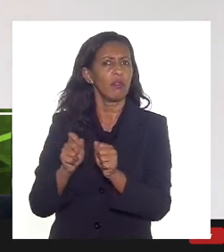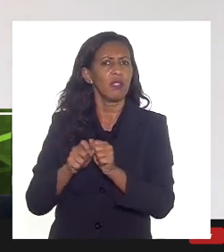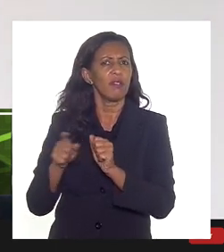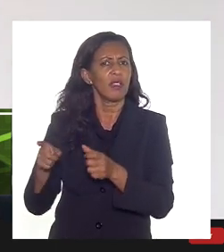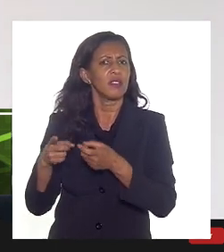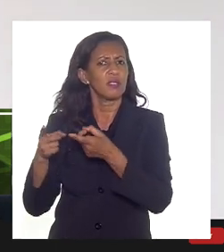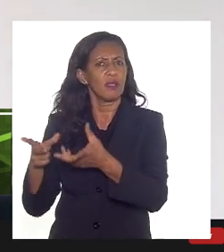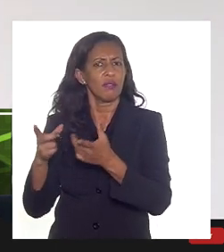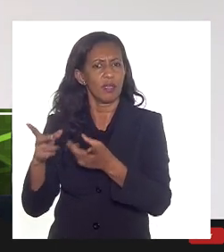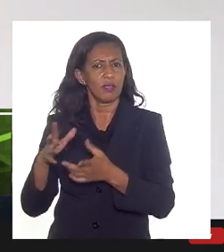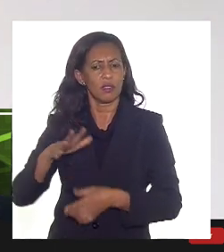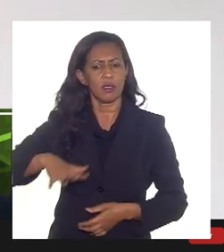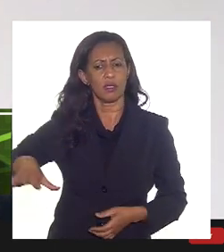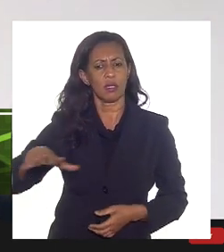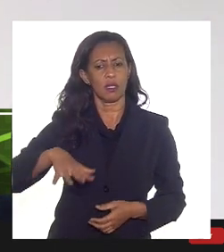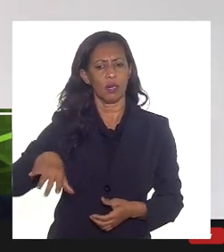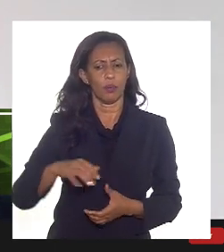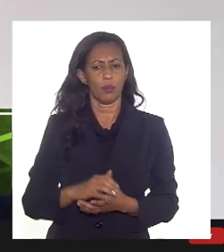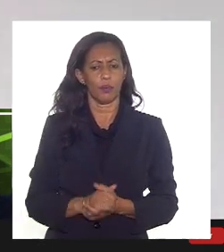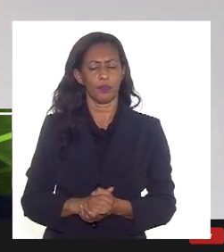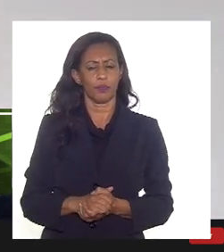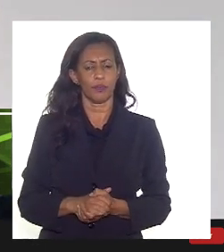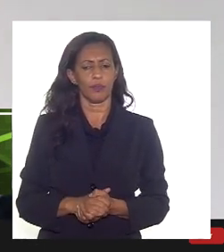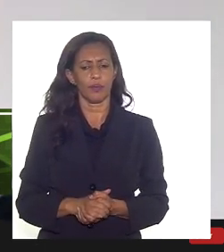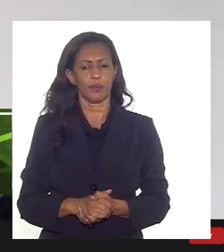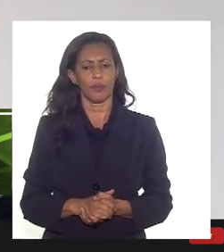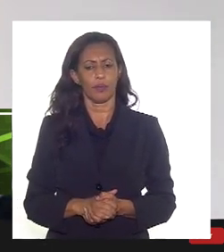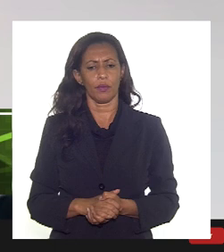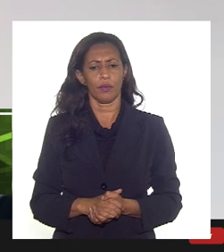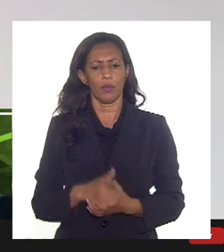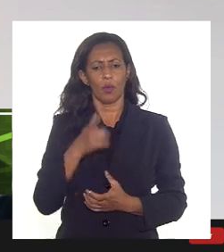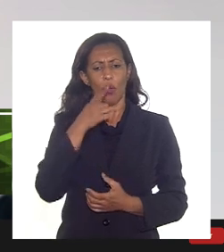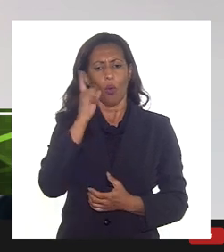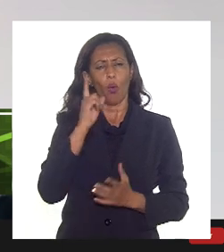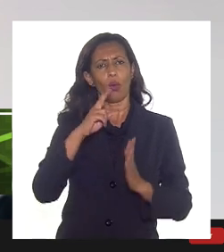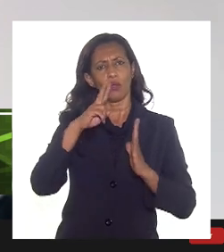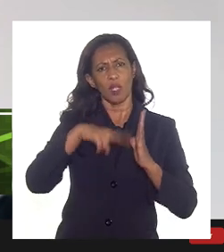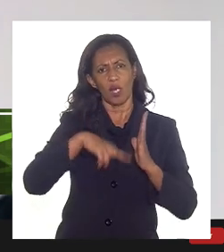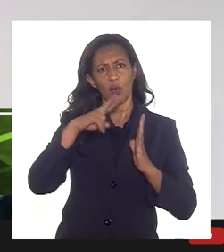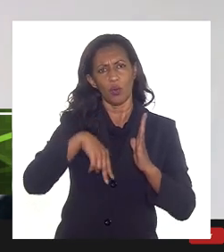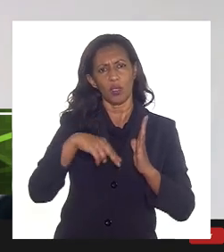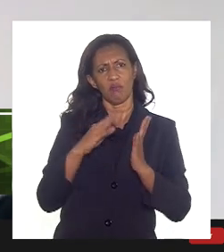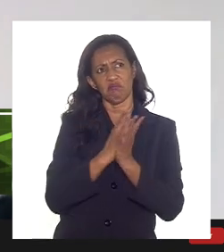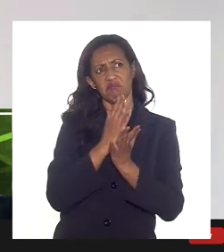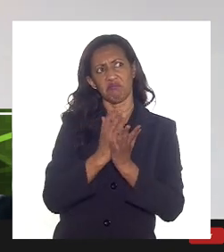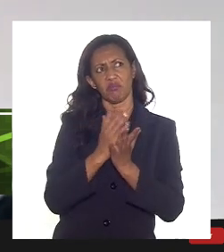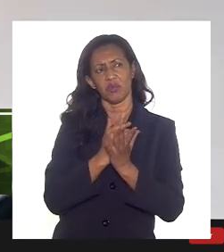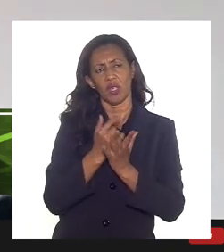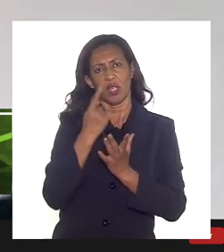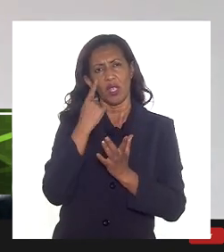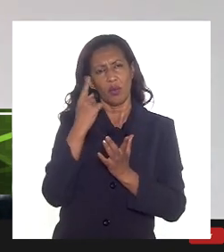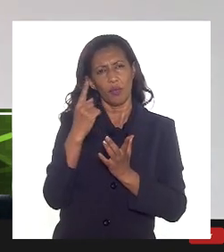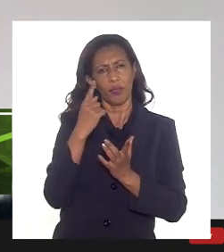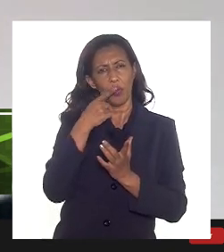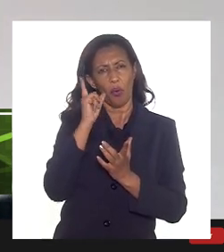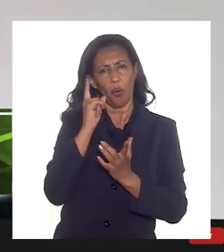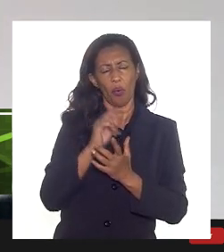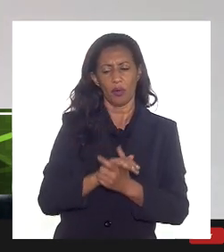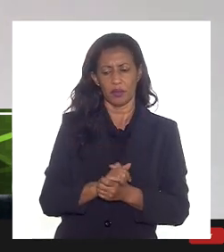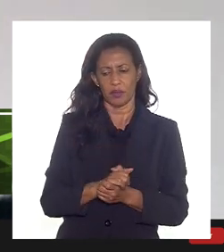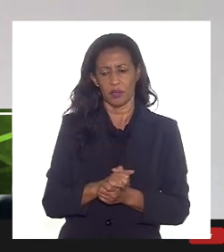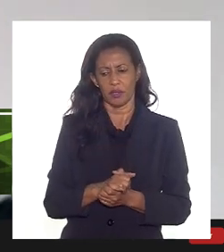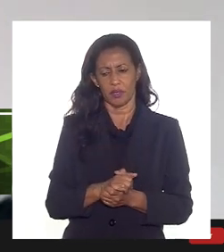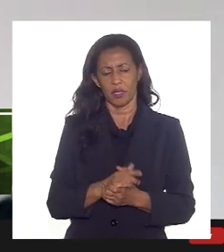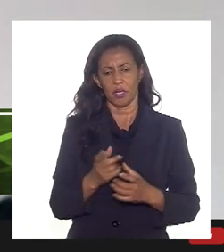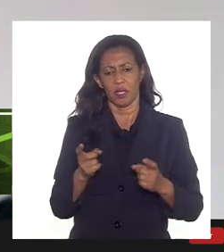Rio de Janeiro né ontem eu li algumas reportagens de que vai ter foram vendidos alguns passados a um